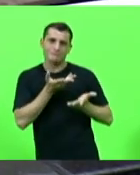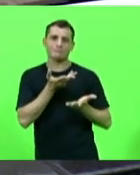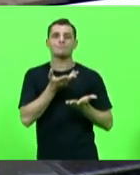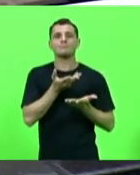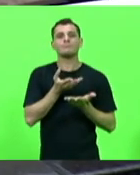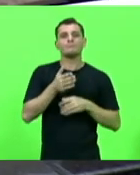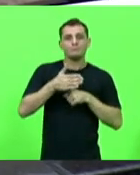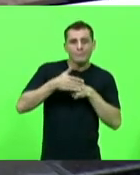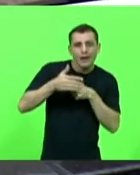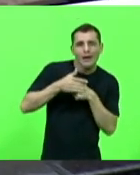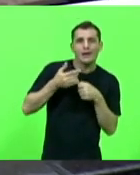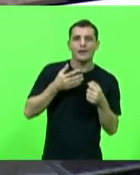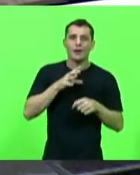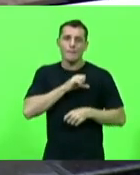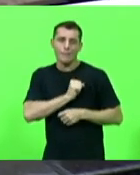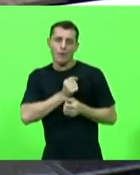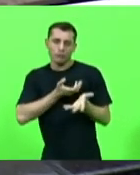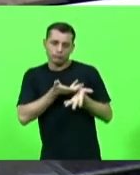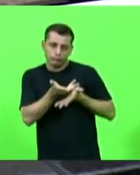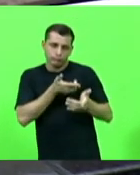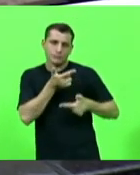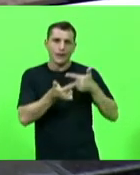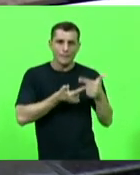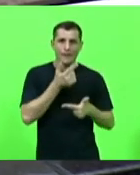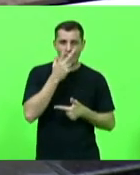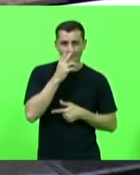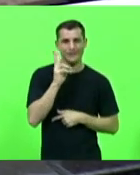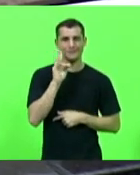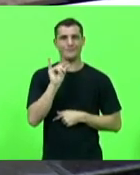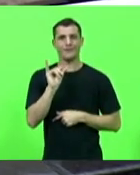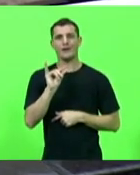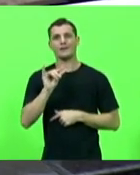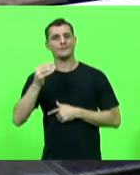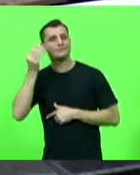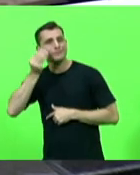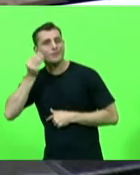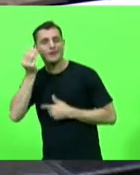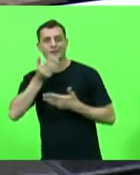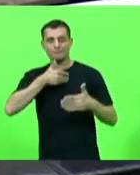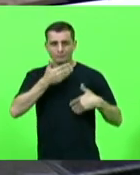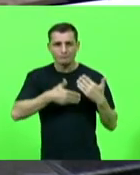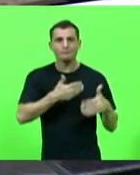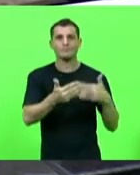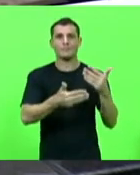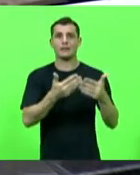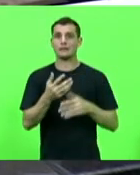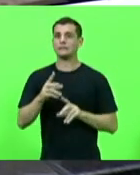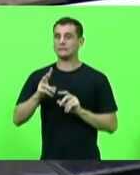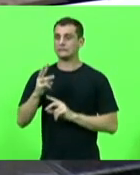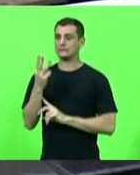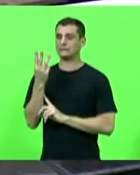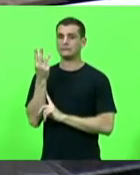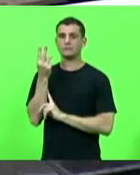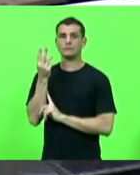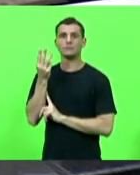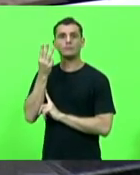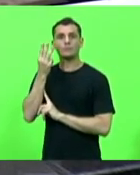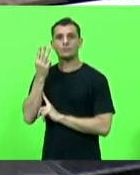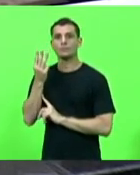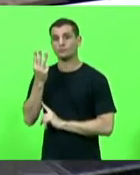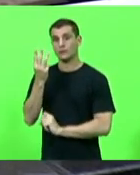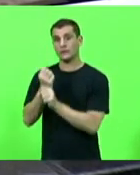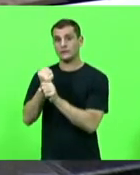tudo flui o tempo vai trazendo a experiência tivemos dois anos muito desafiador que foram os anos de pandemia